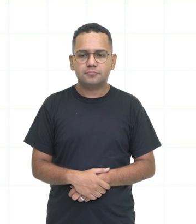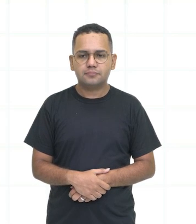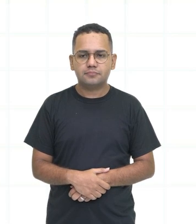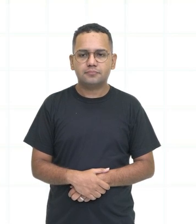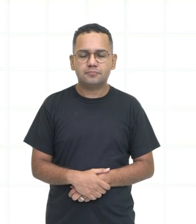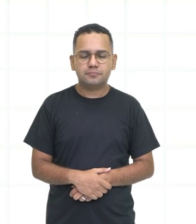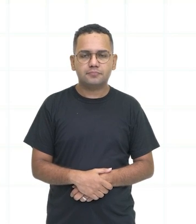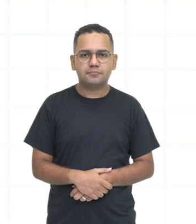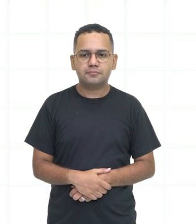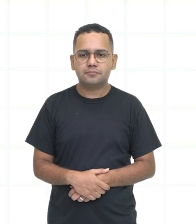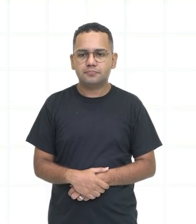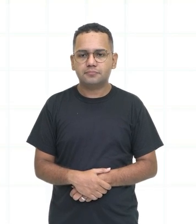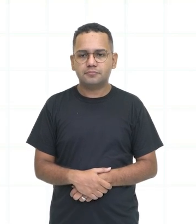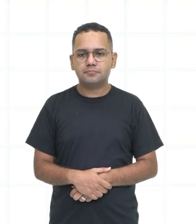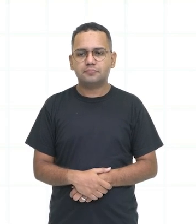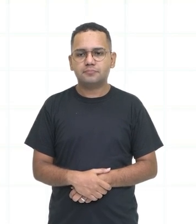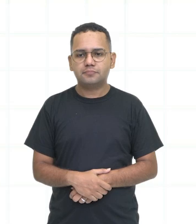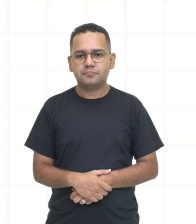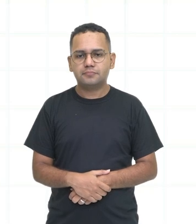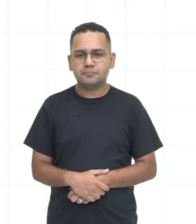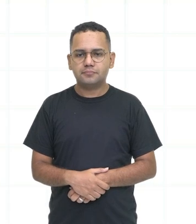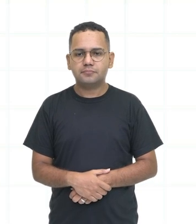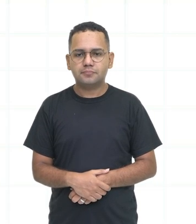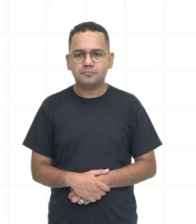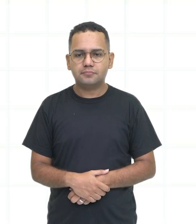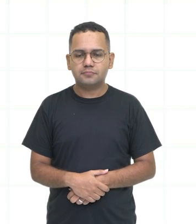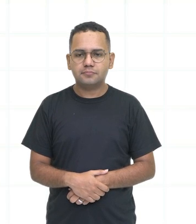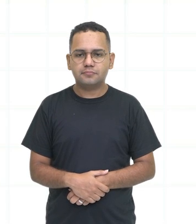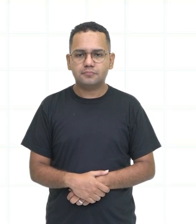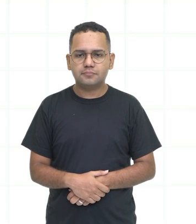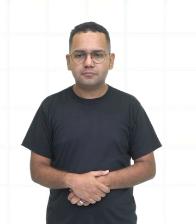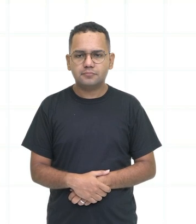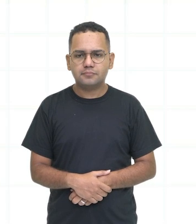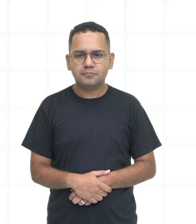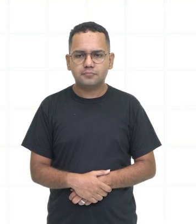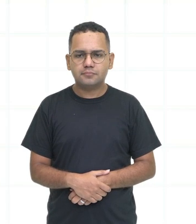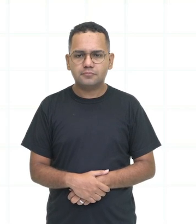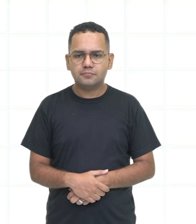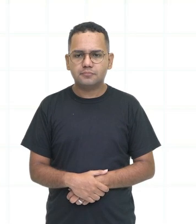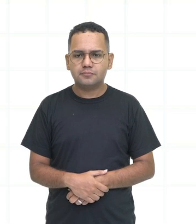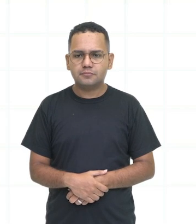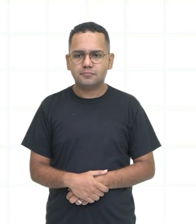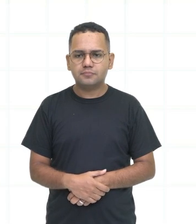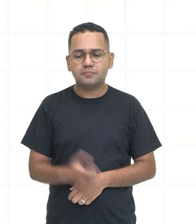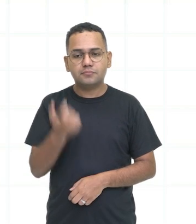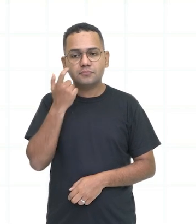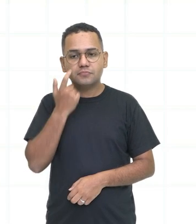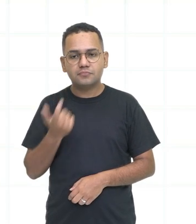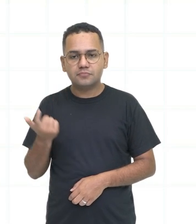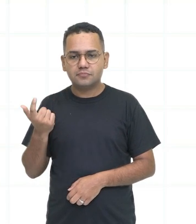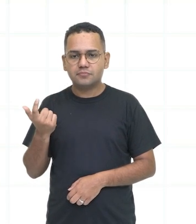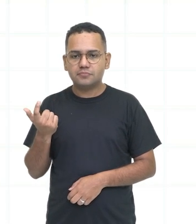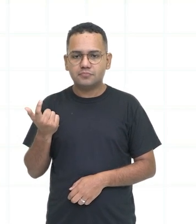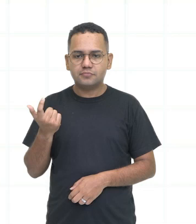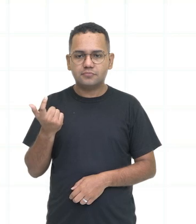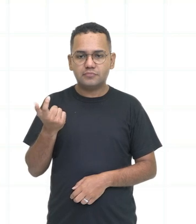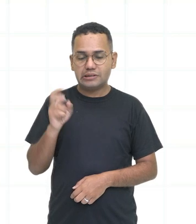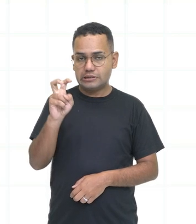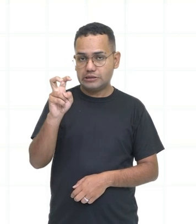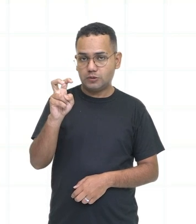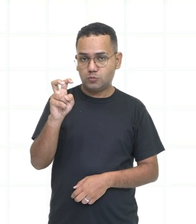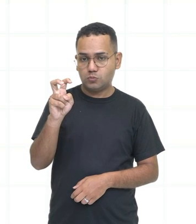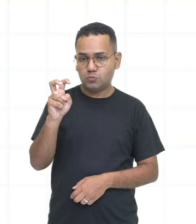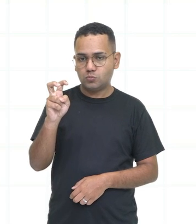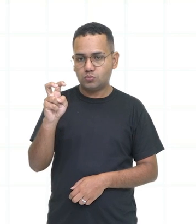Então, são 15 minutos passados das 5. Depois eu vou explicar, olha só esse relógio aqui, tá certo? Tem 5 horas aqui